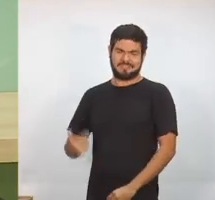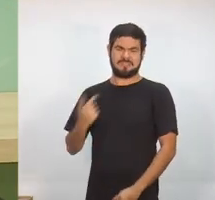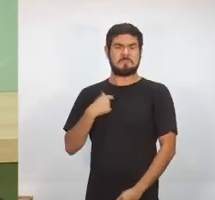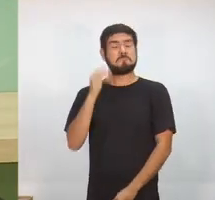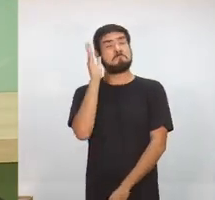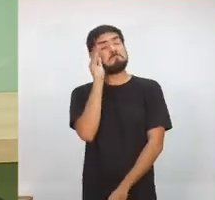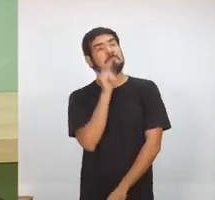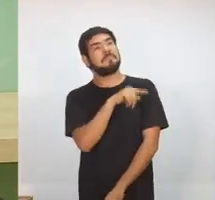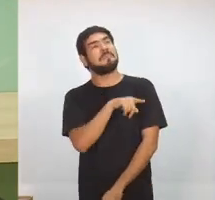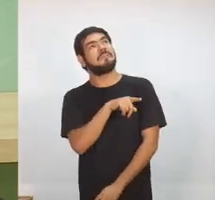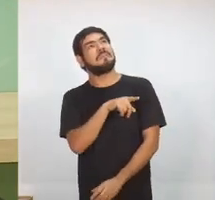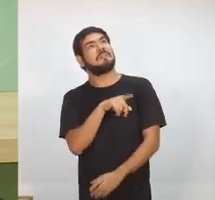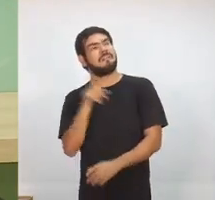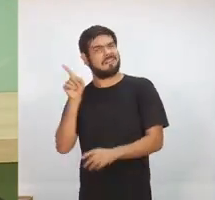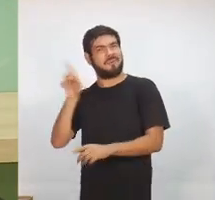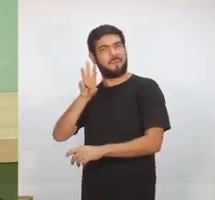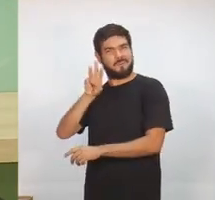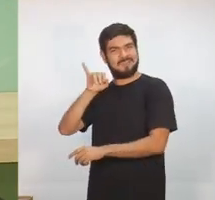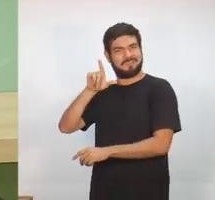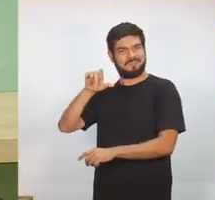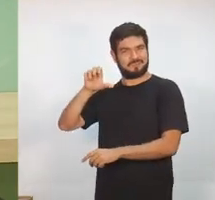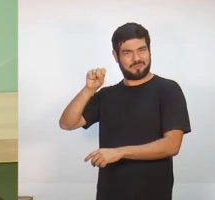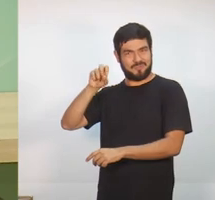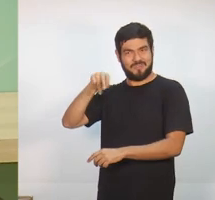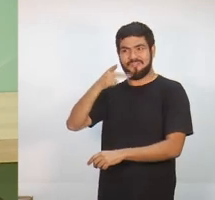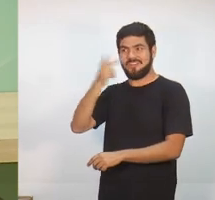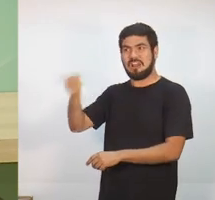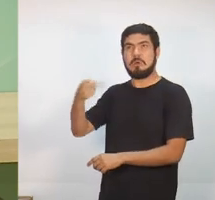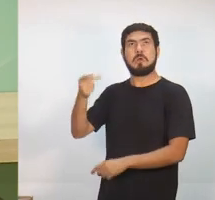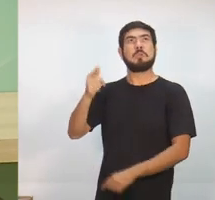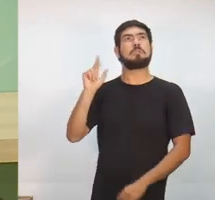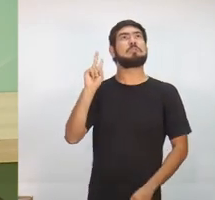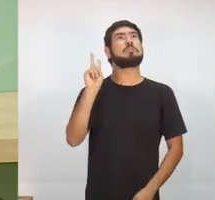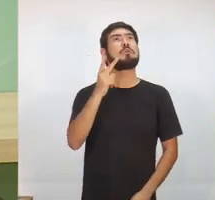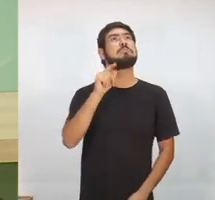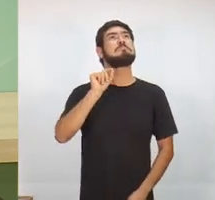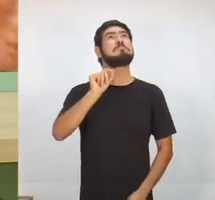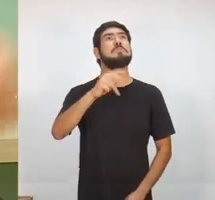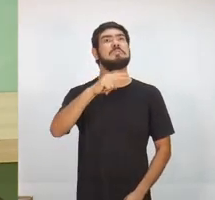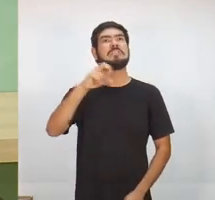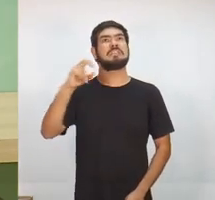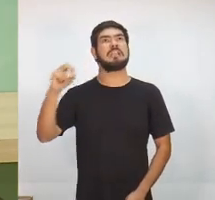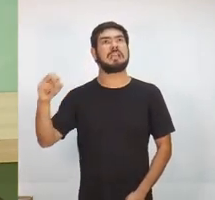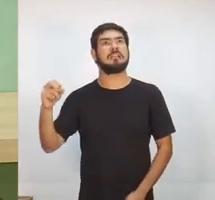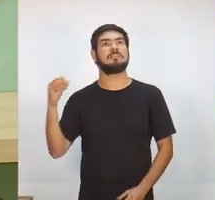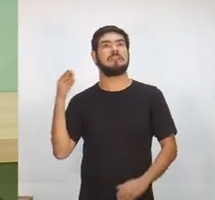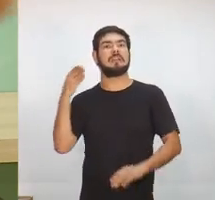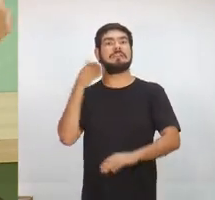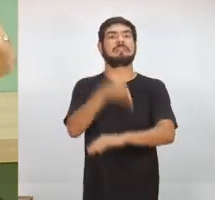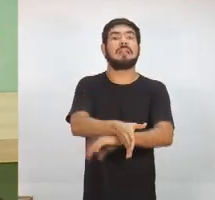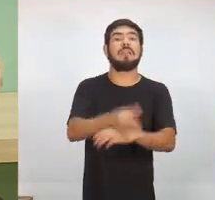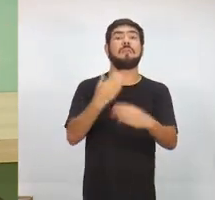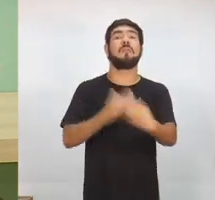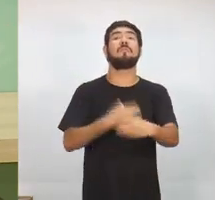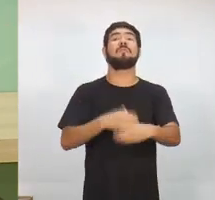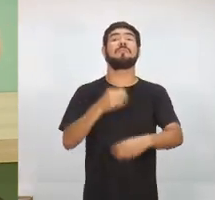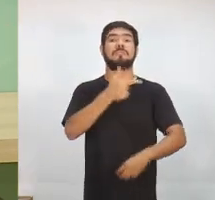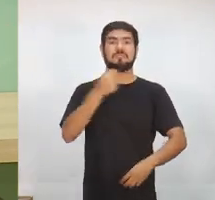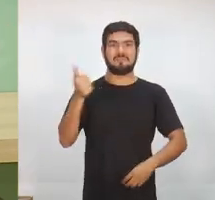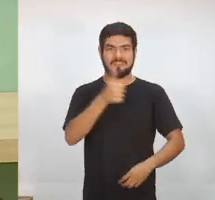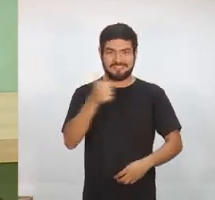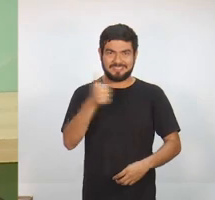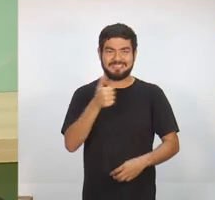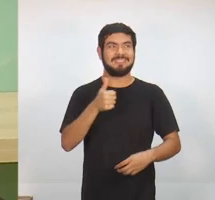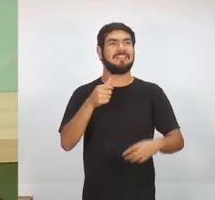Lima falou, 2.500 policiais militares entraram no concurso de 2011. De 2009, os